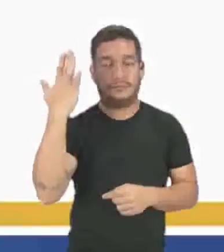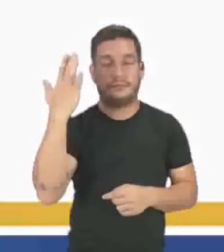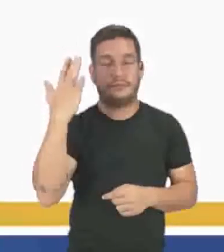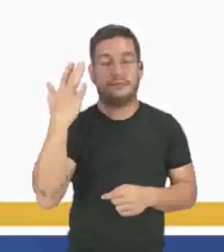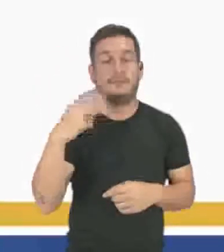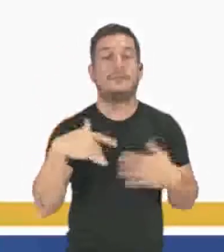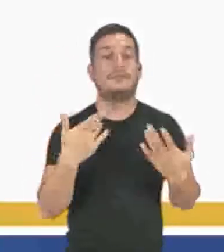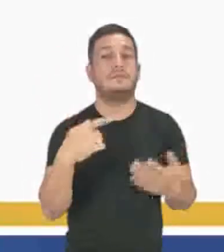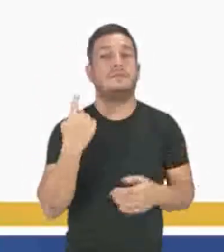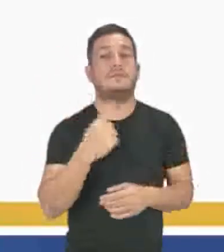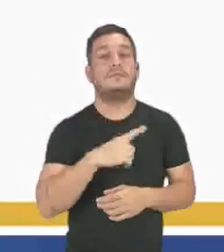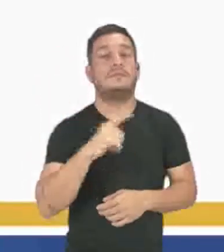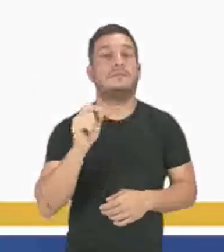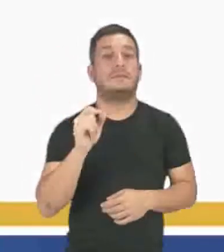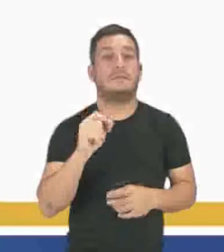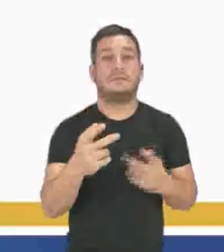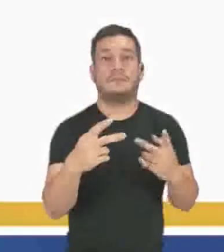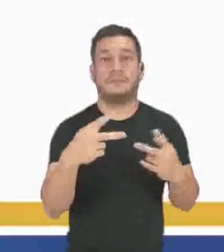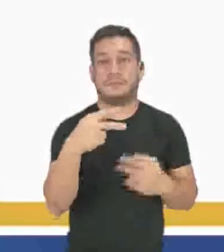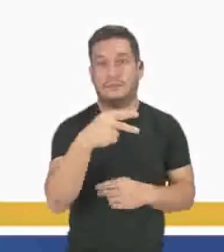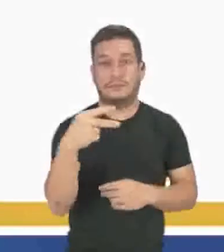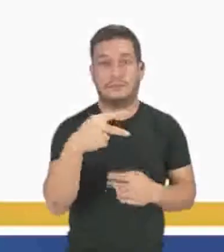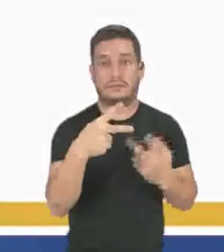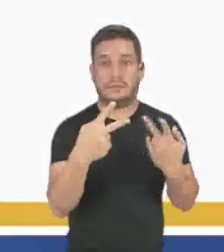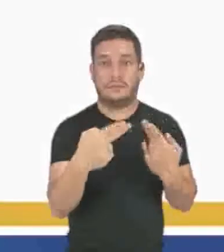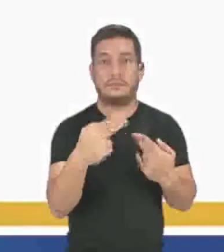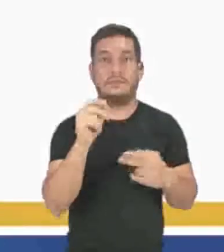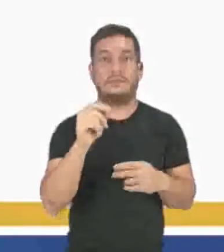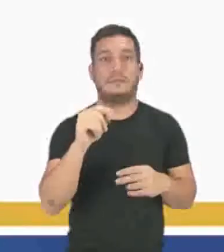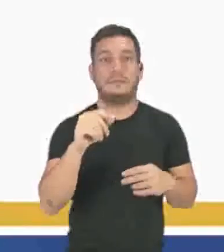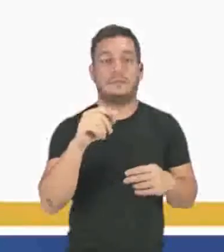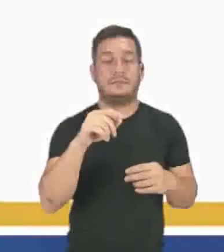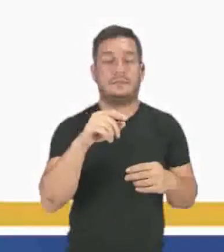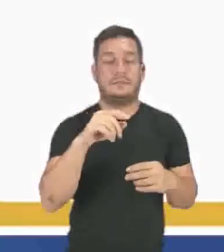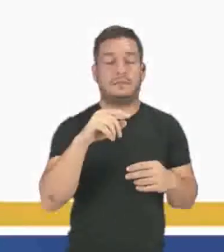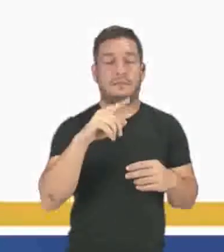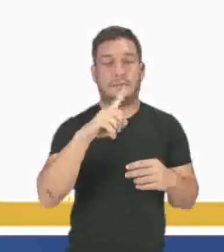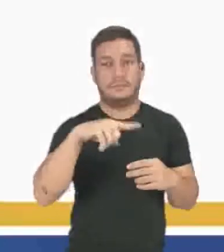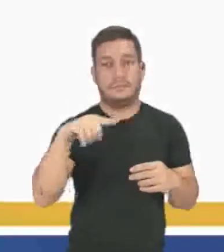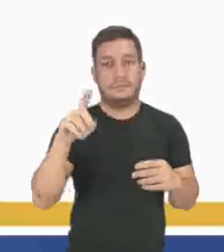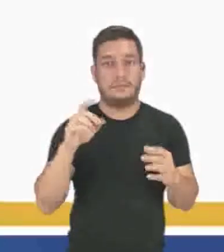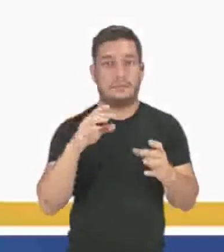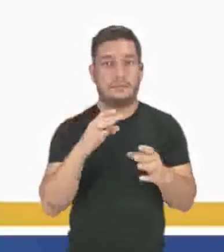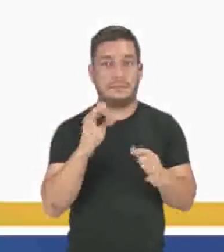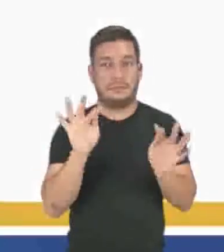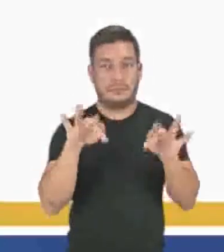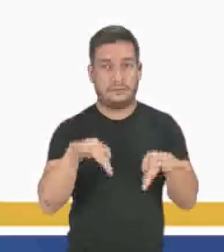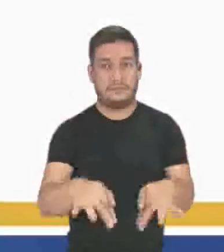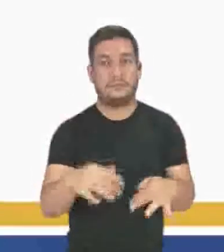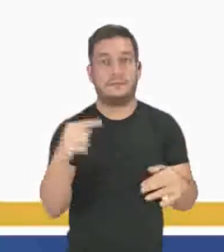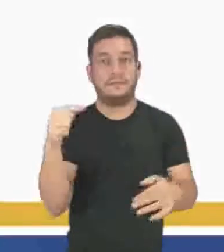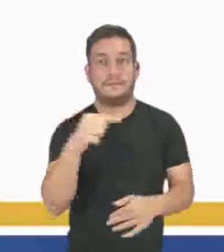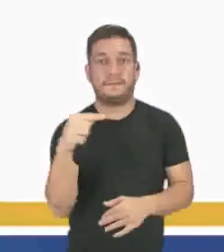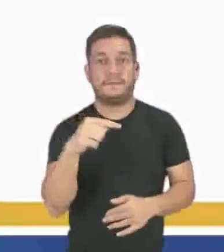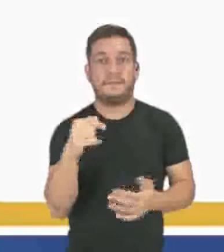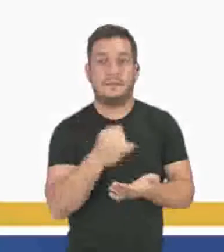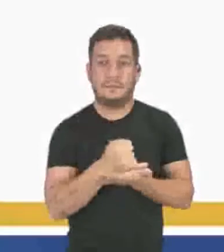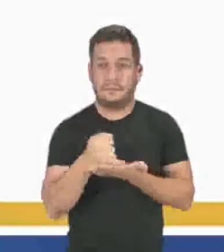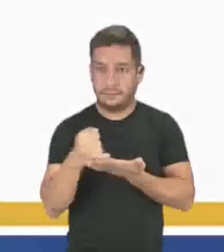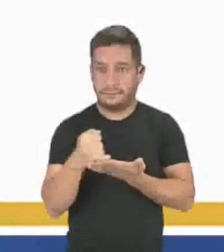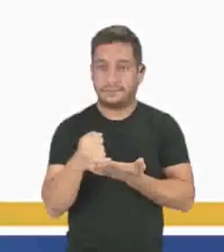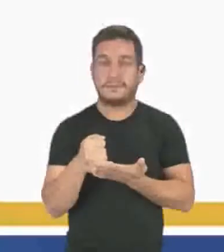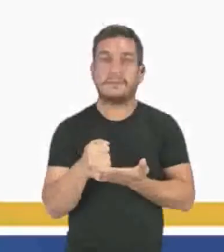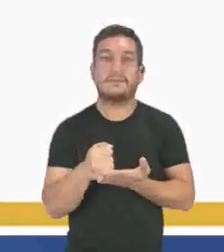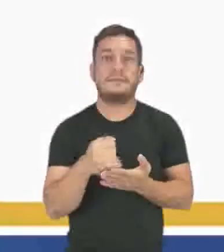Então, o a gente vai ter aqui é a igualdade, variação da concentração final menos a inicial,